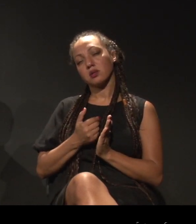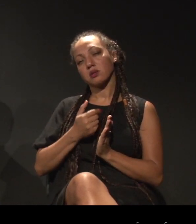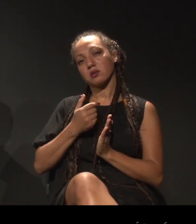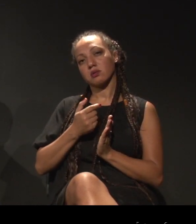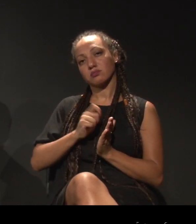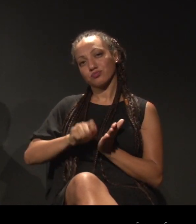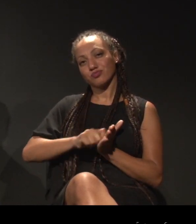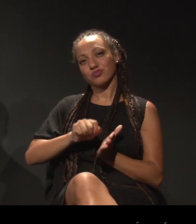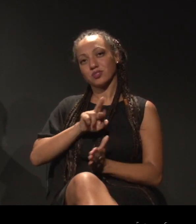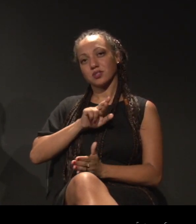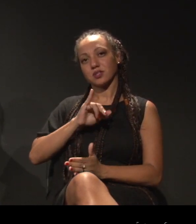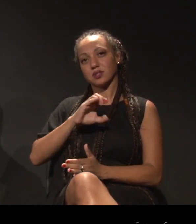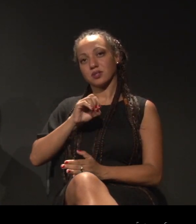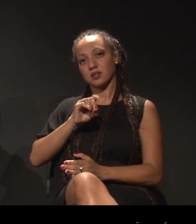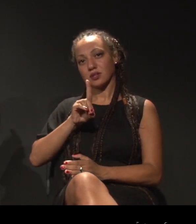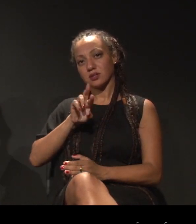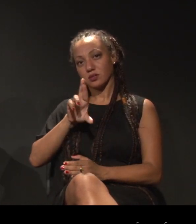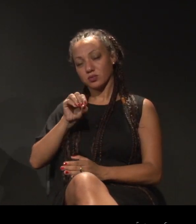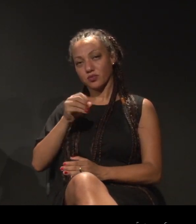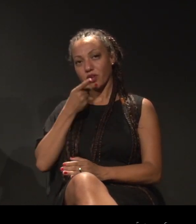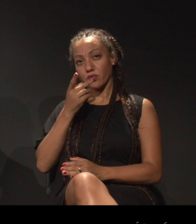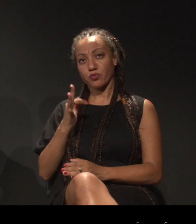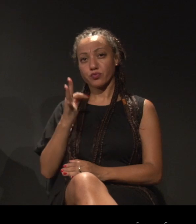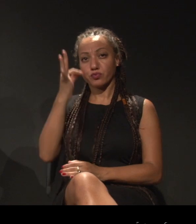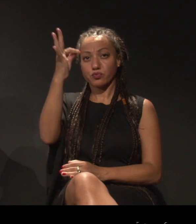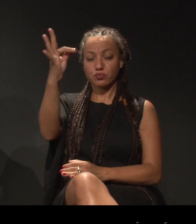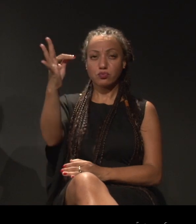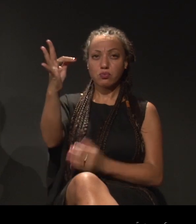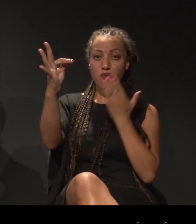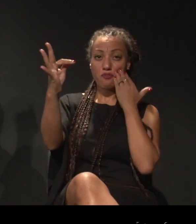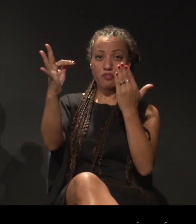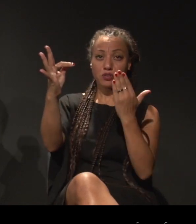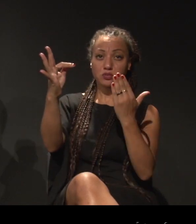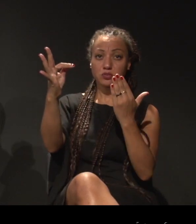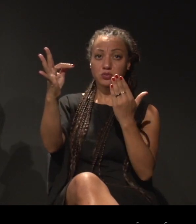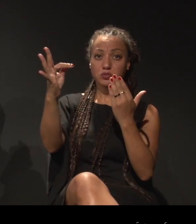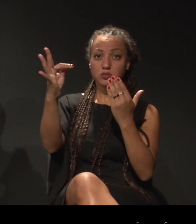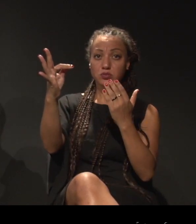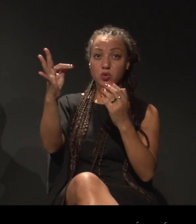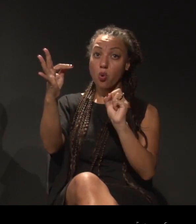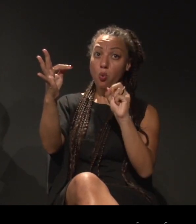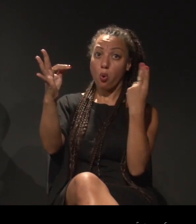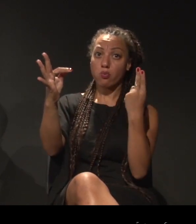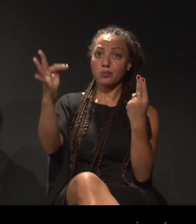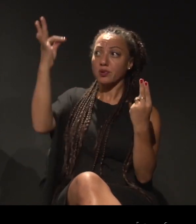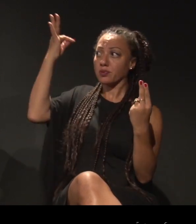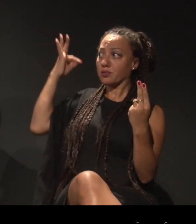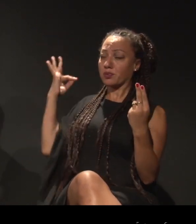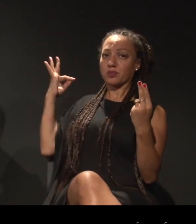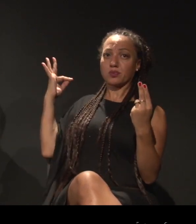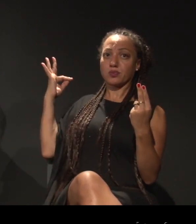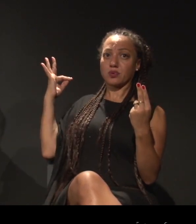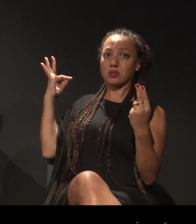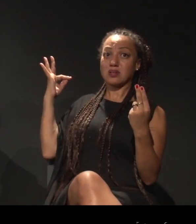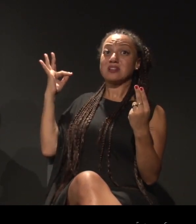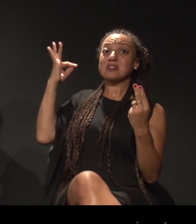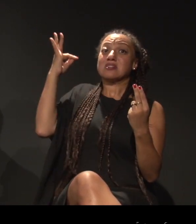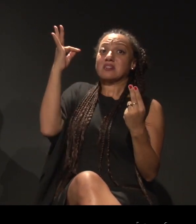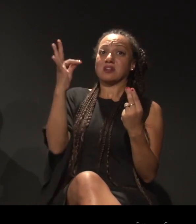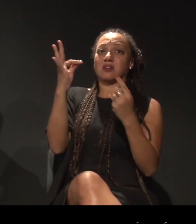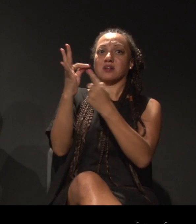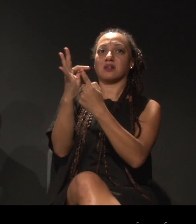que fala o futuro está à sua frente ou às suas costas cada vez que você dá a meia volta